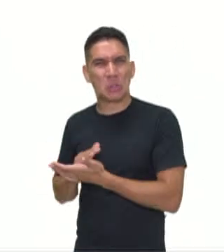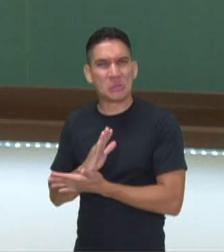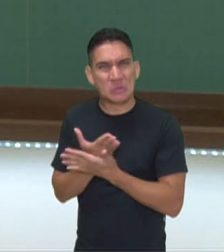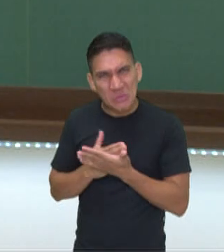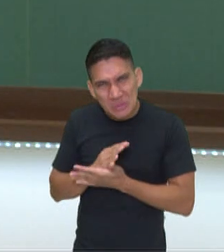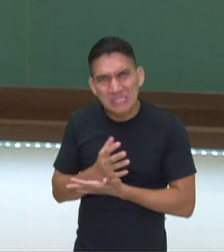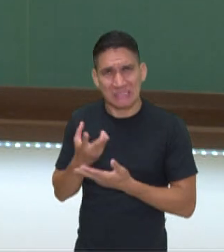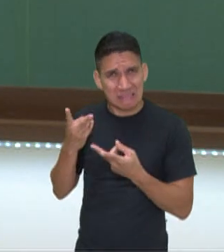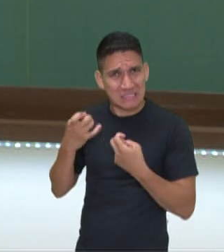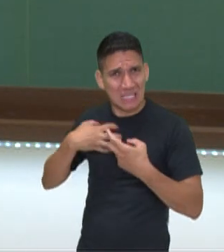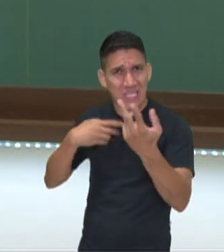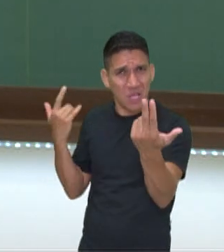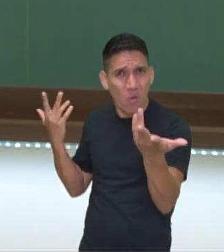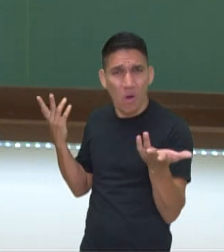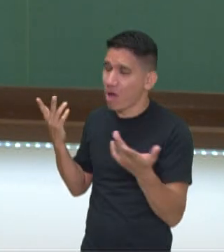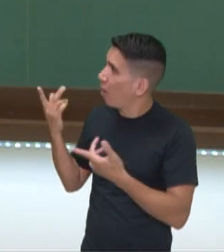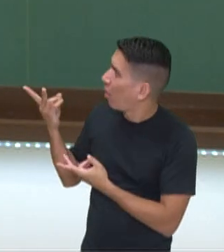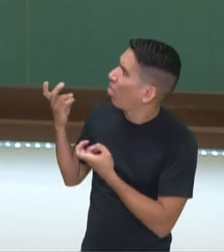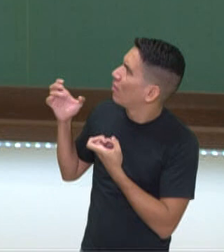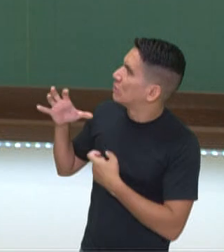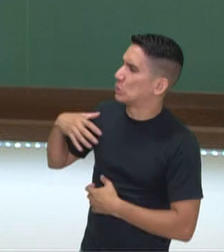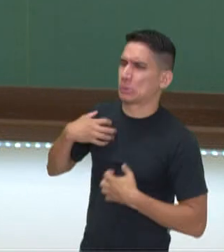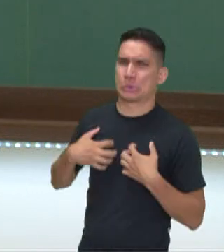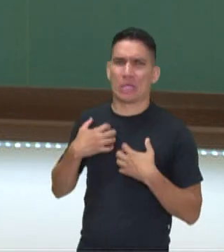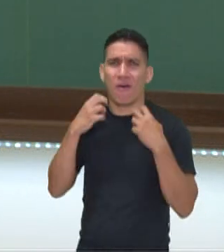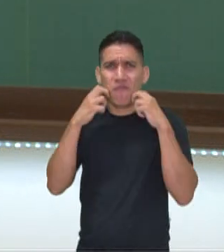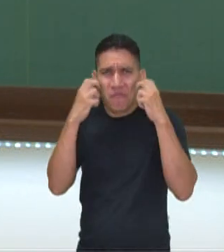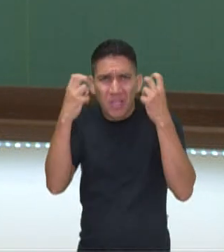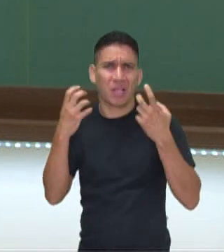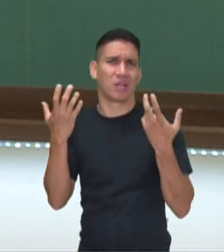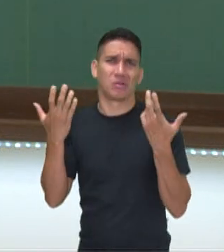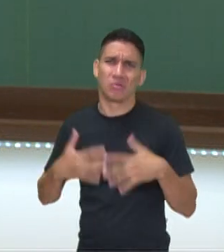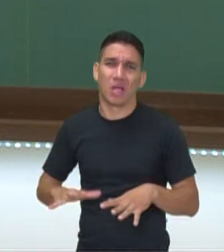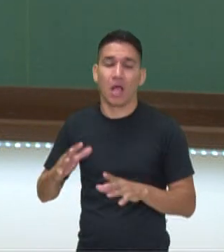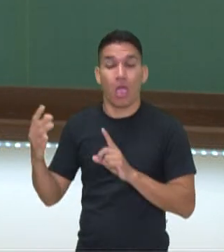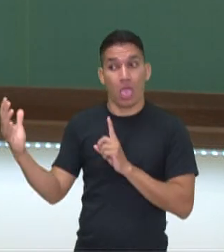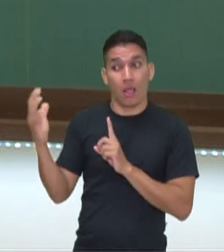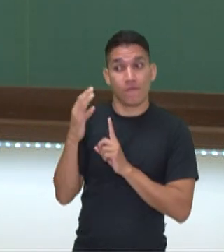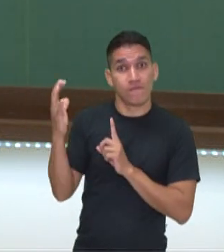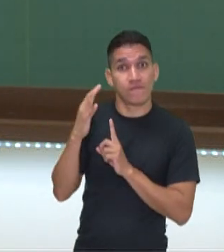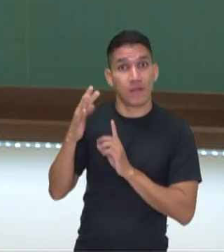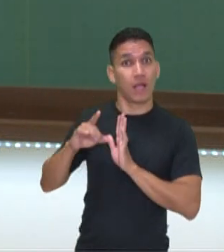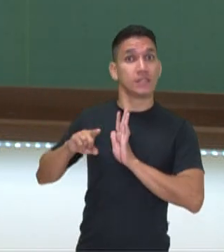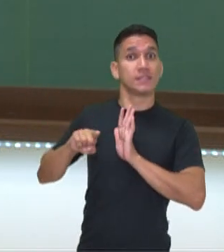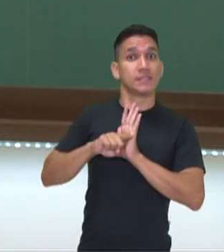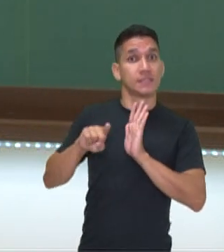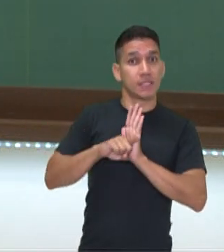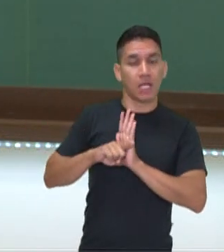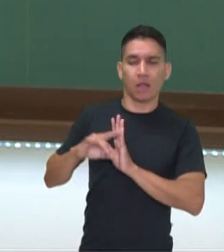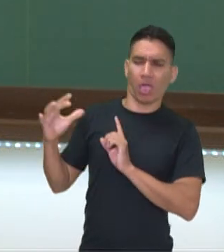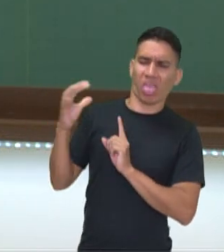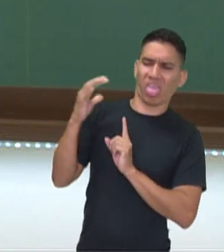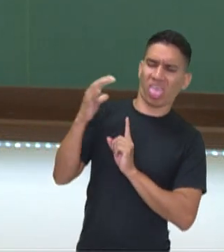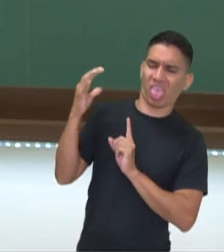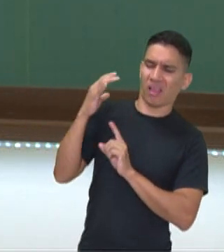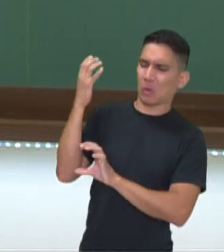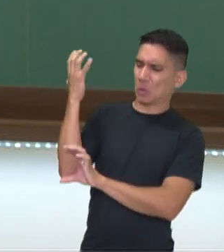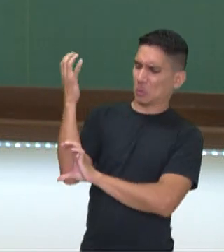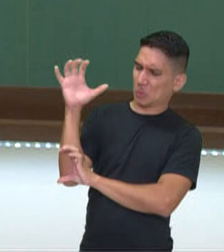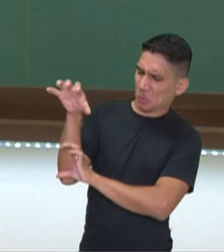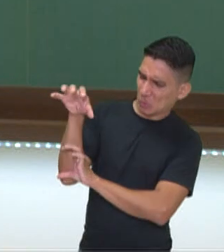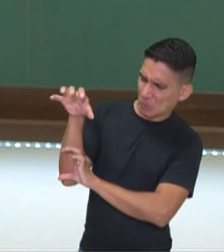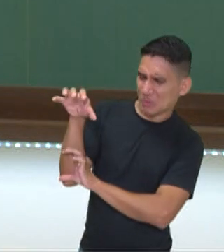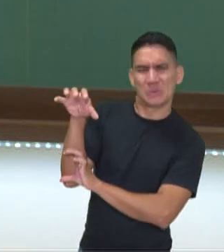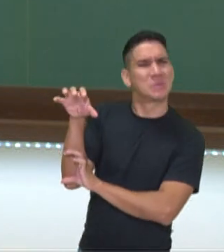incômodo, vergonha. Então são ideias que me afetam, né? São sentimentos que eu tenho ao